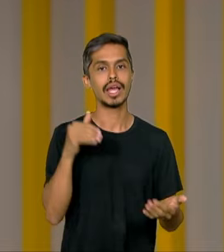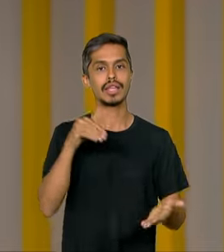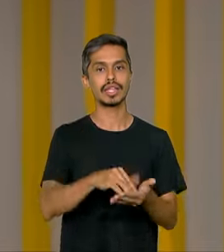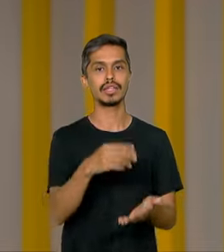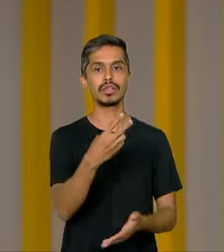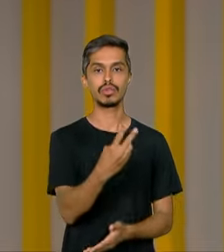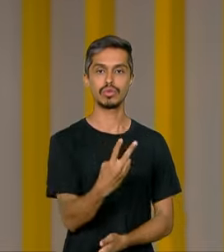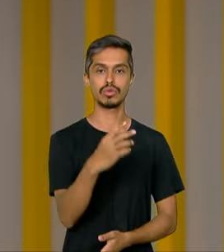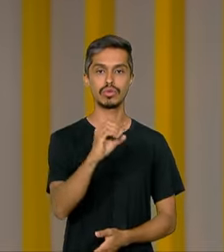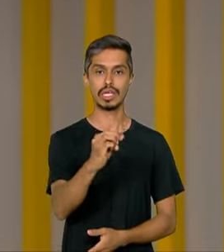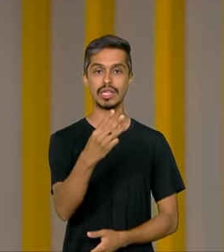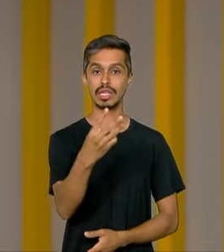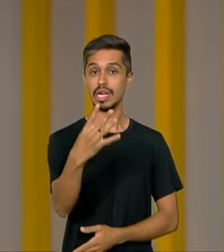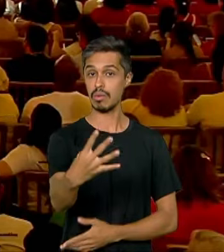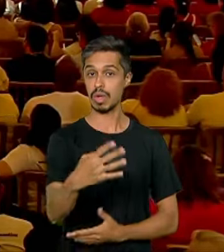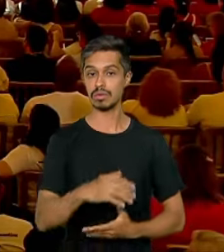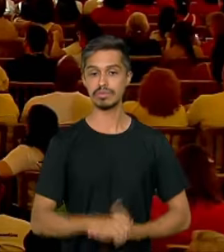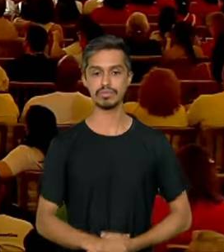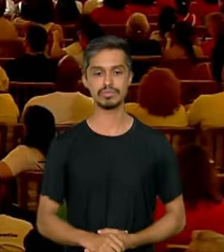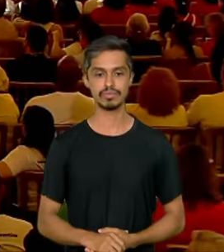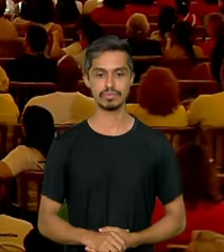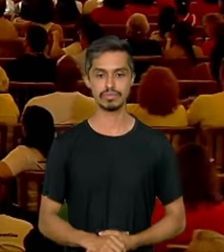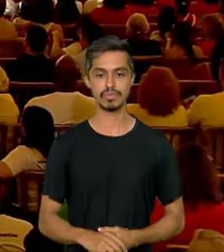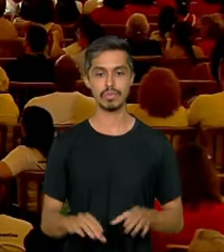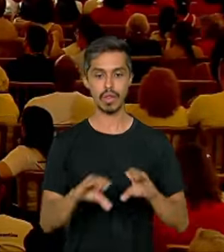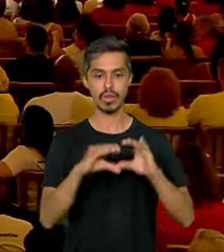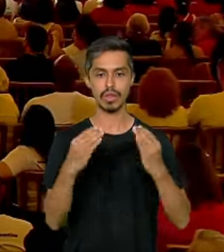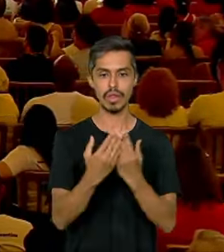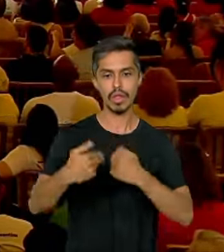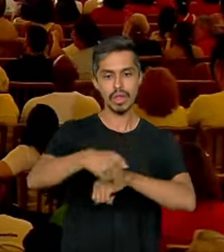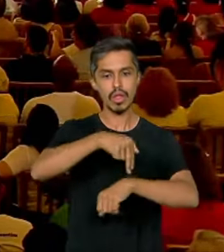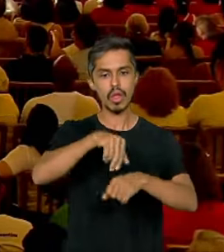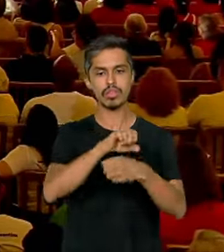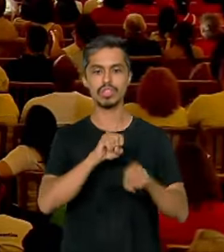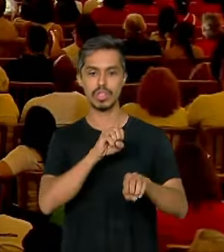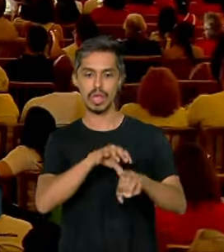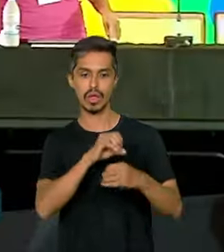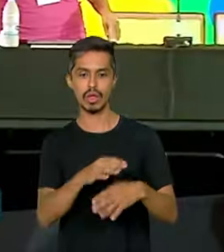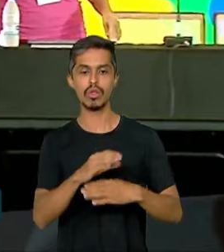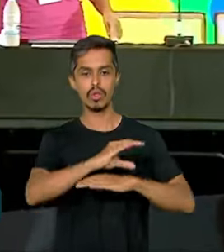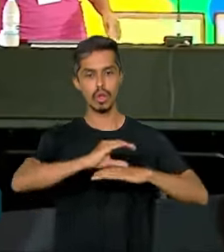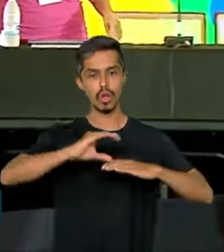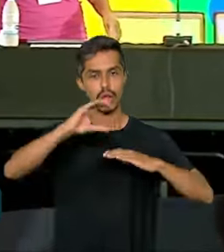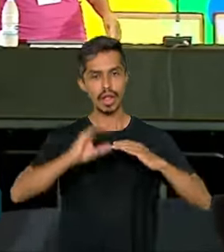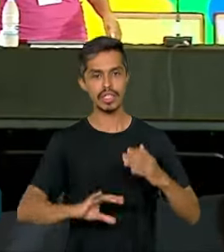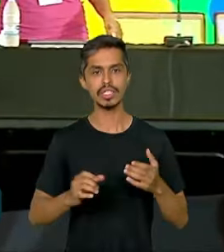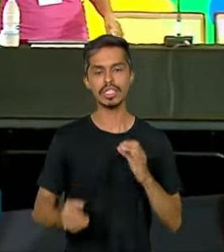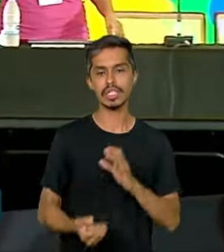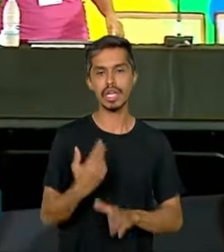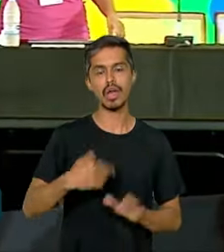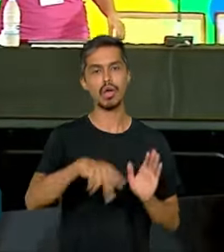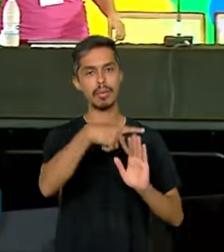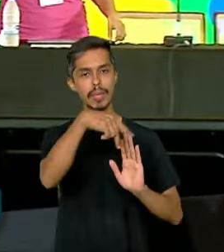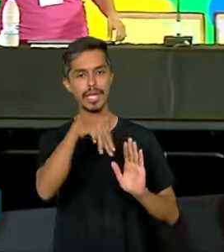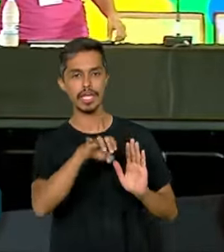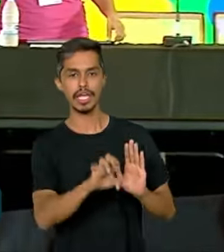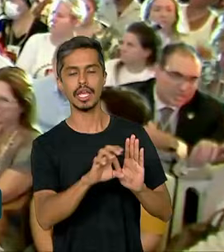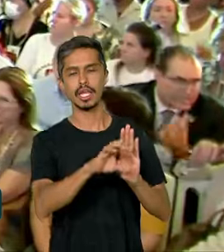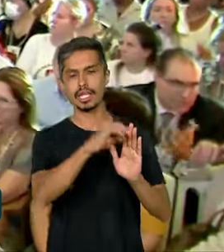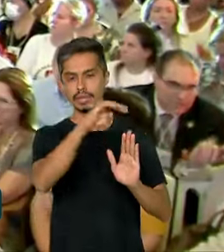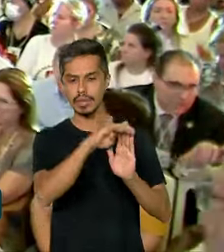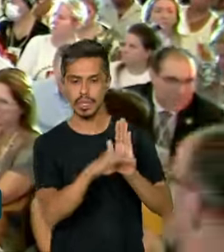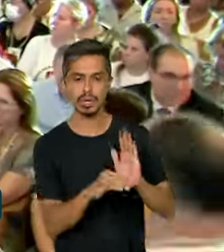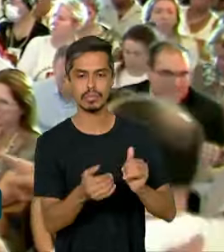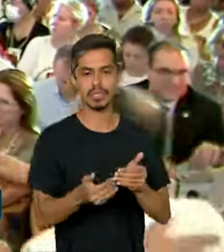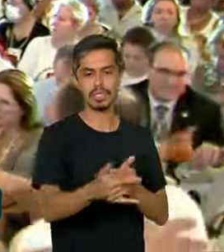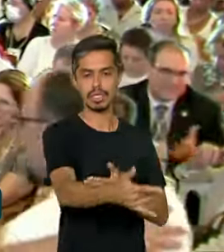2034. A Conferência Nacional da Educação vai construir o Plano Nacional de Educação para a próxima década.